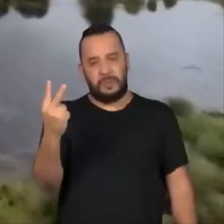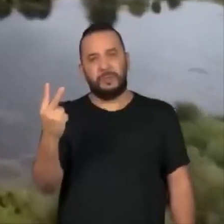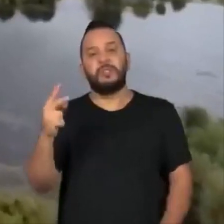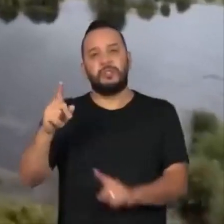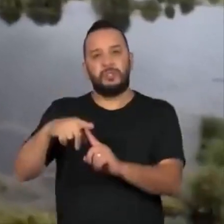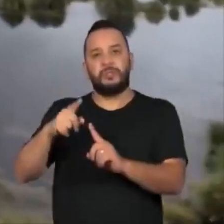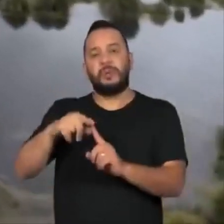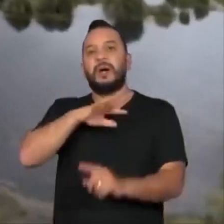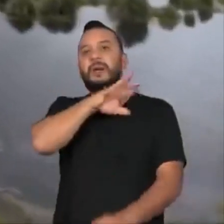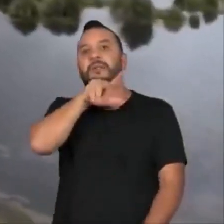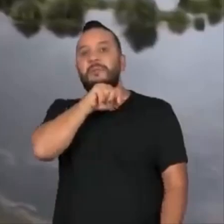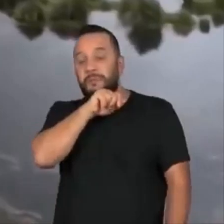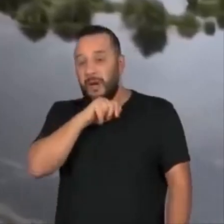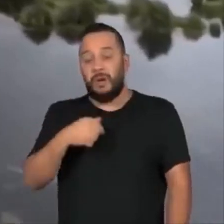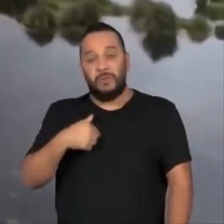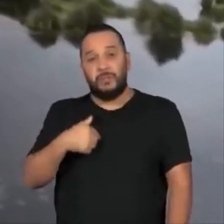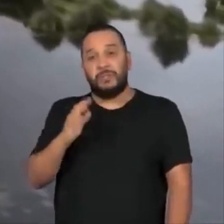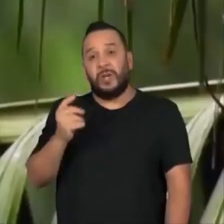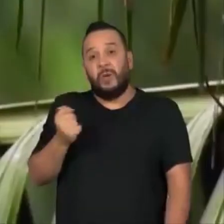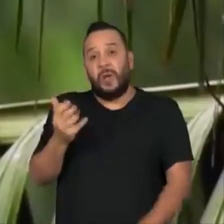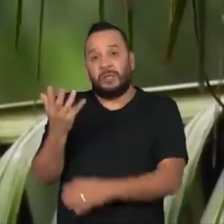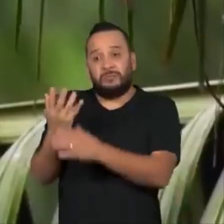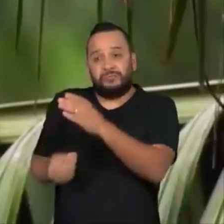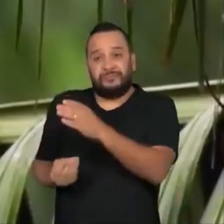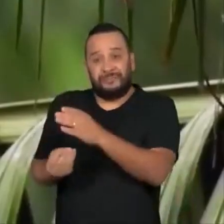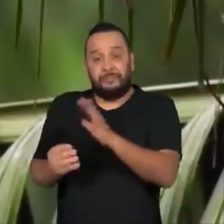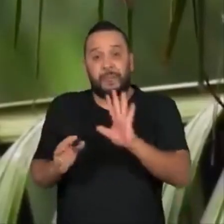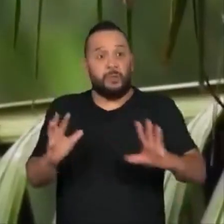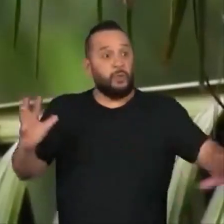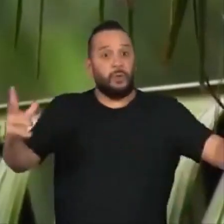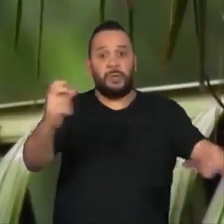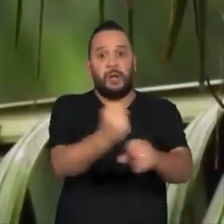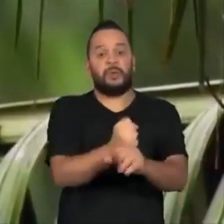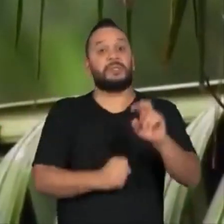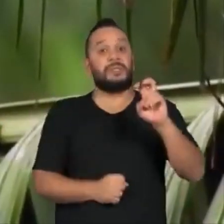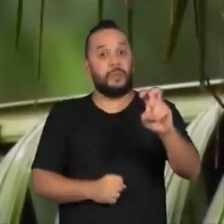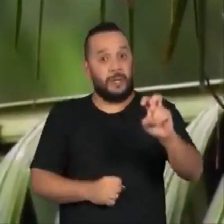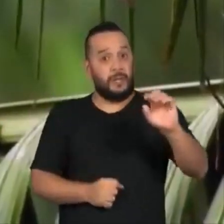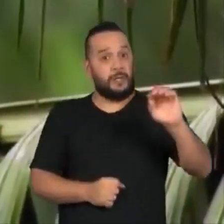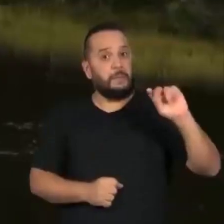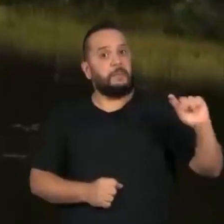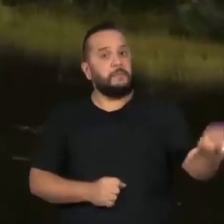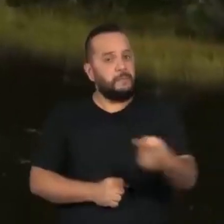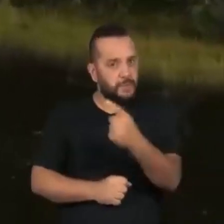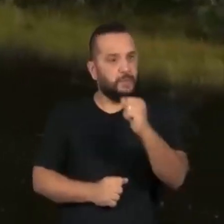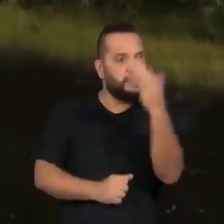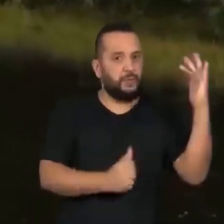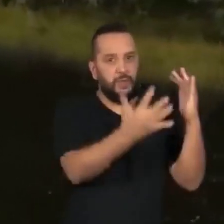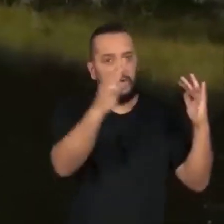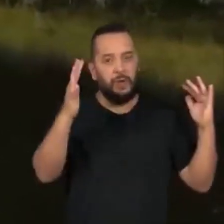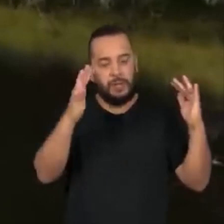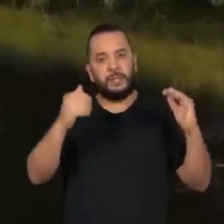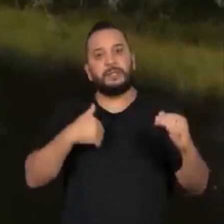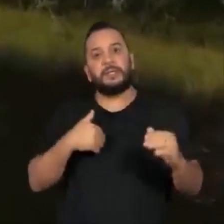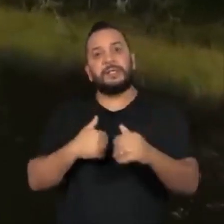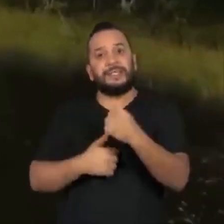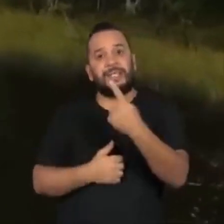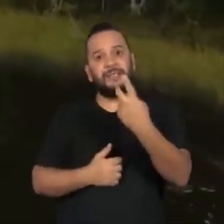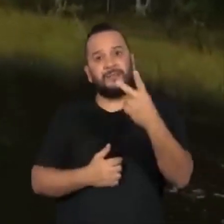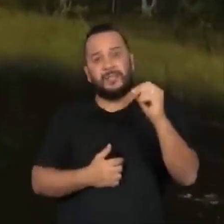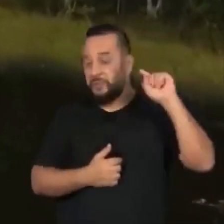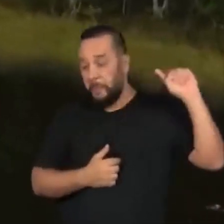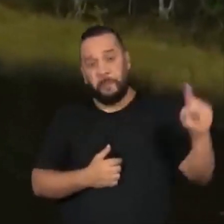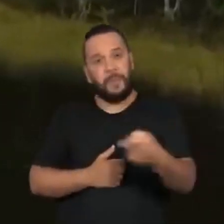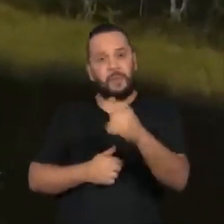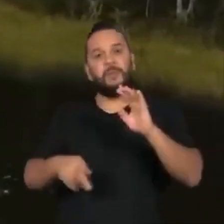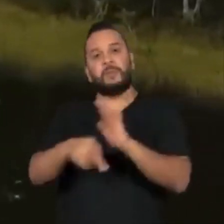de um total de 50 mil em sua flora e mais de 122 mil na fauna. O levantamento é do Instituto Brasileiro